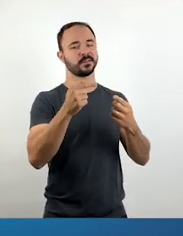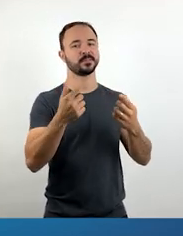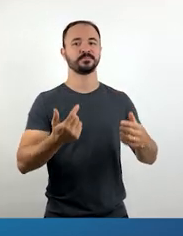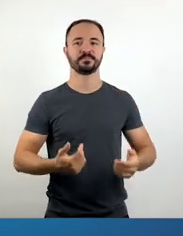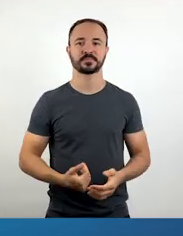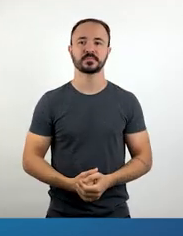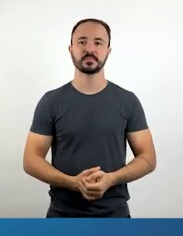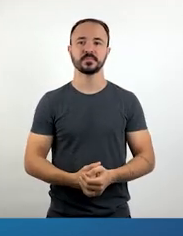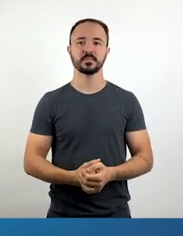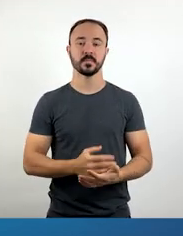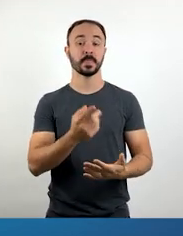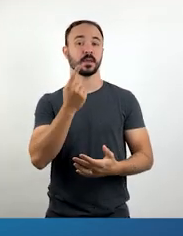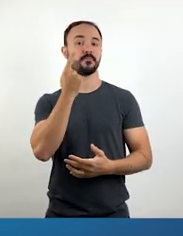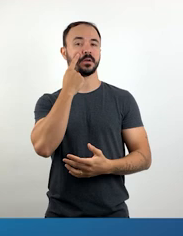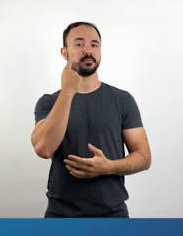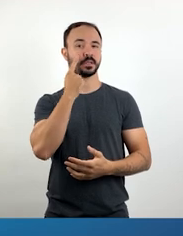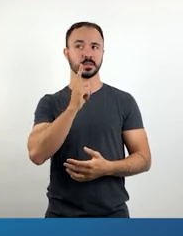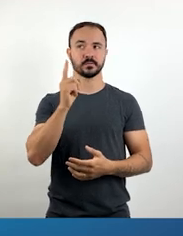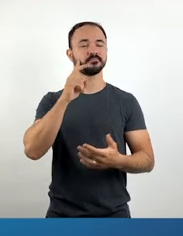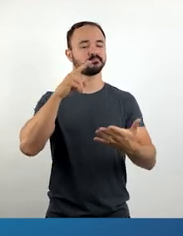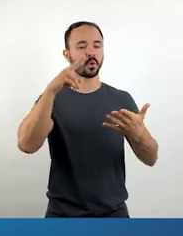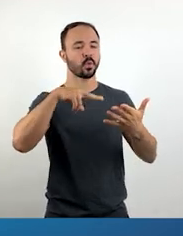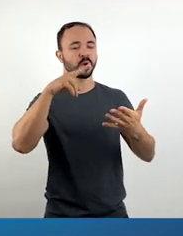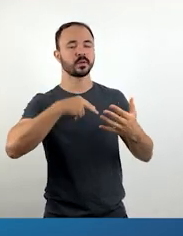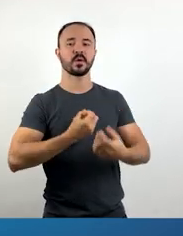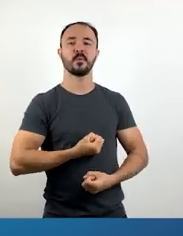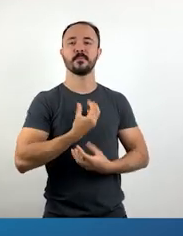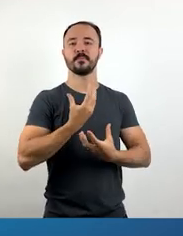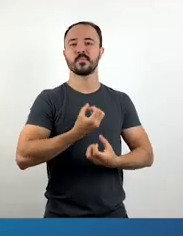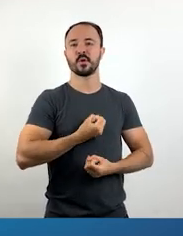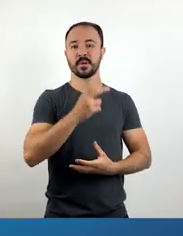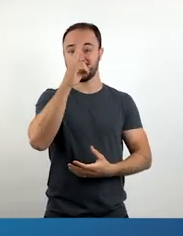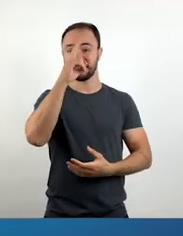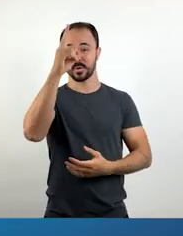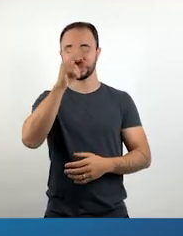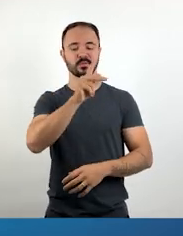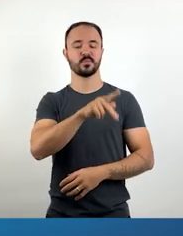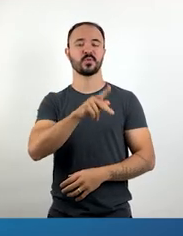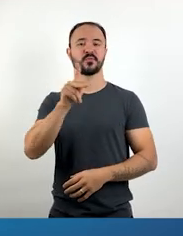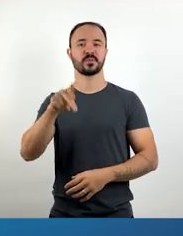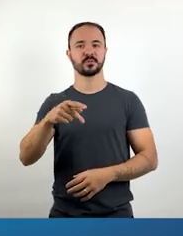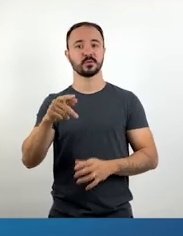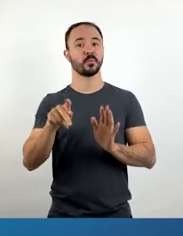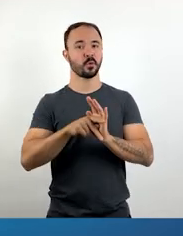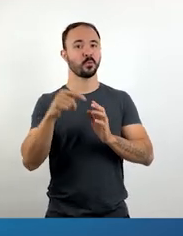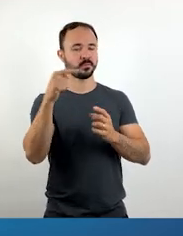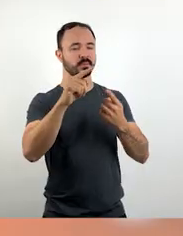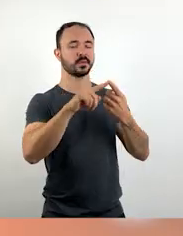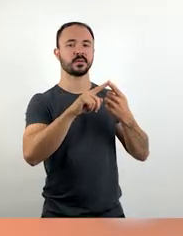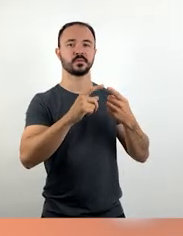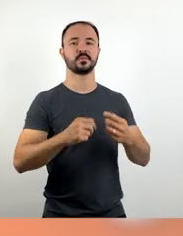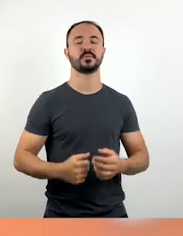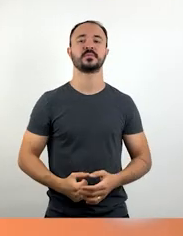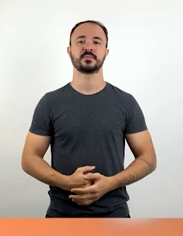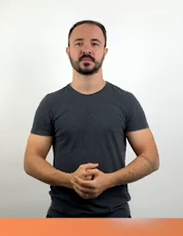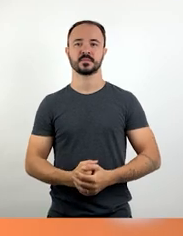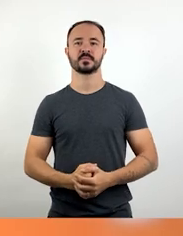do Arçarei. Vamos acompanhar a leitura do poema A Força do Professor escrito por Braulio Bessa.